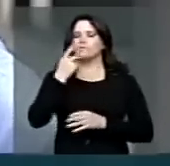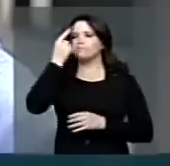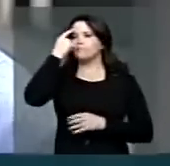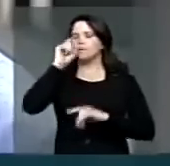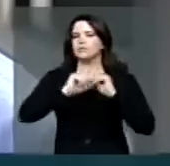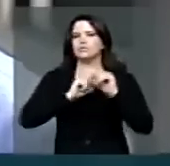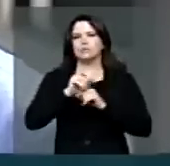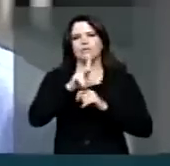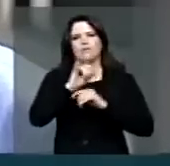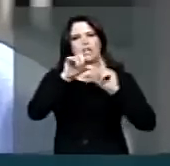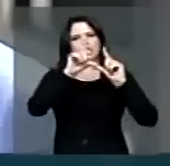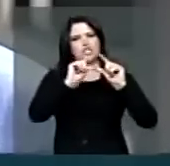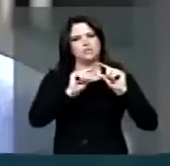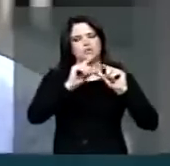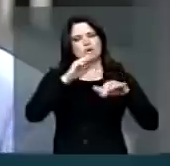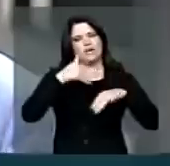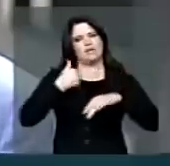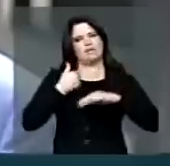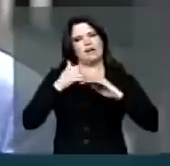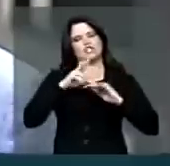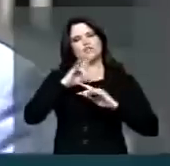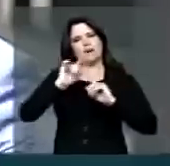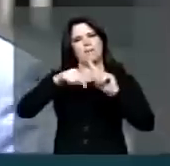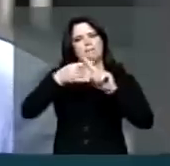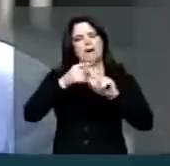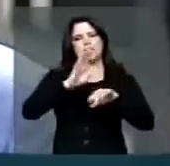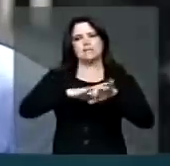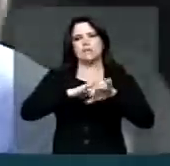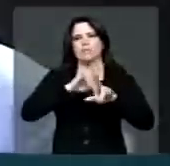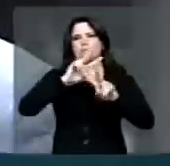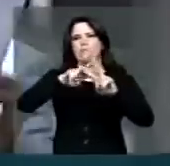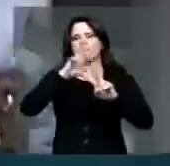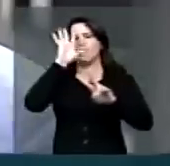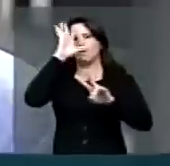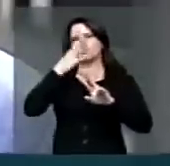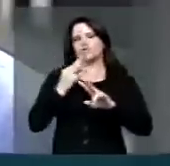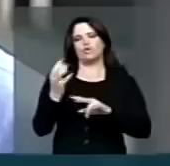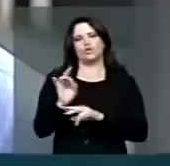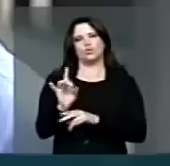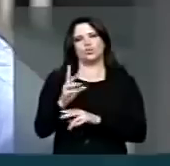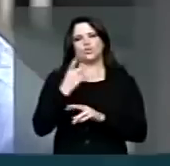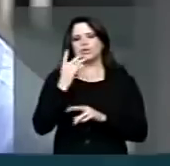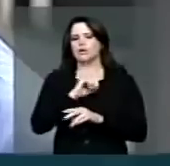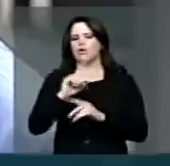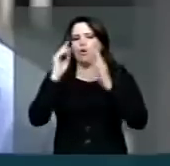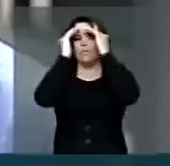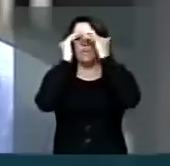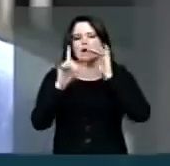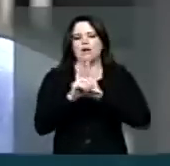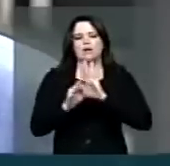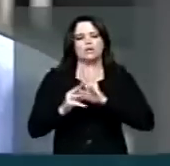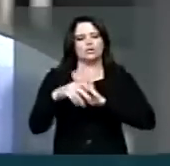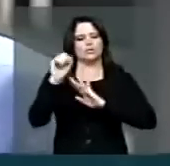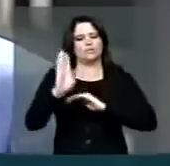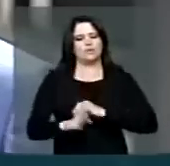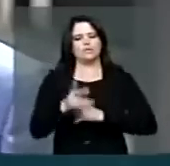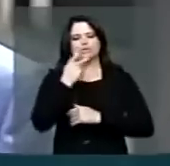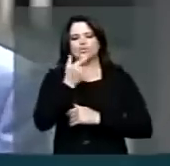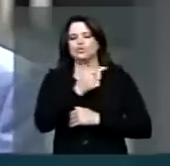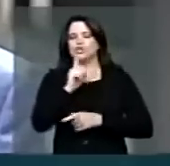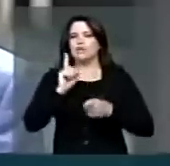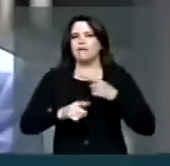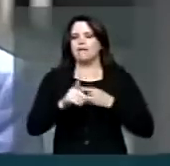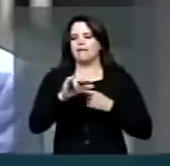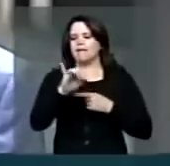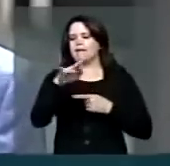que reduzir menoridade, aumentar a pena, só isso resolve. Porque se fosse cumprir a lei nesse Brasil, não tinha crime,